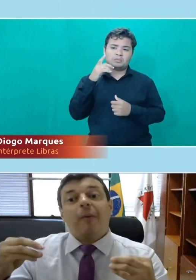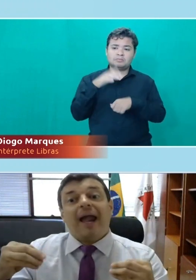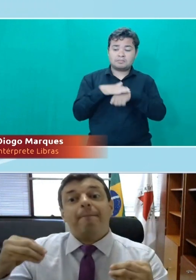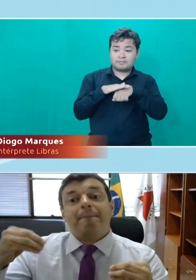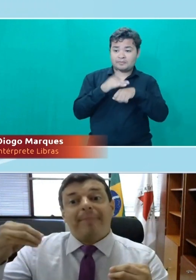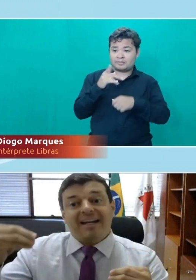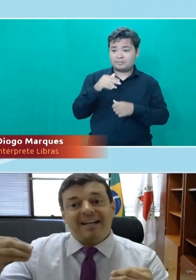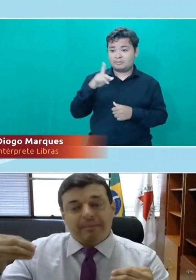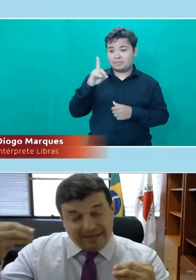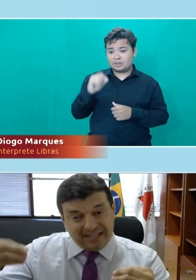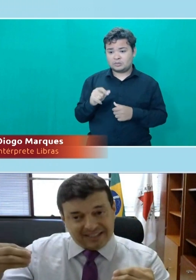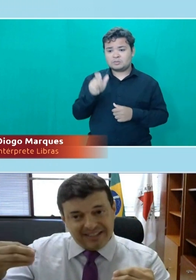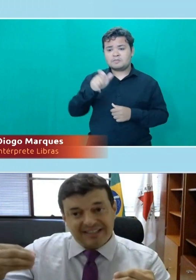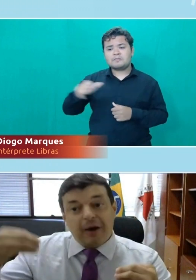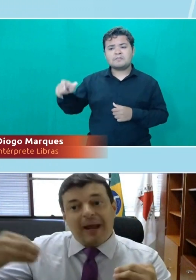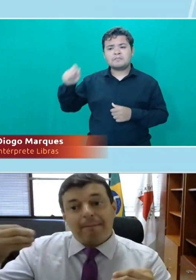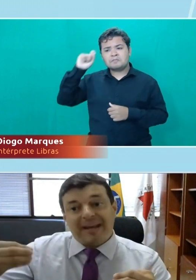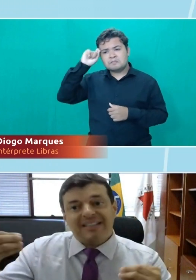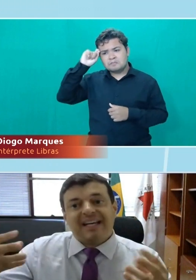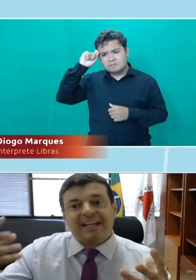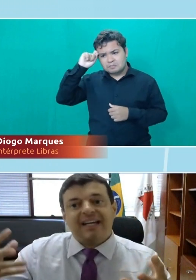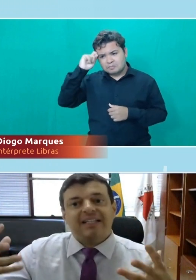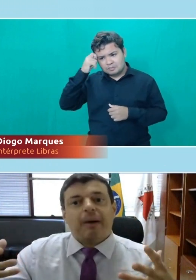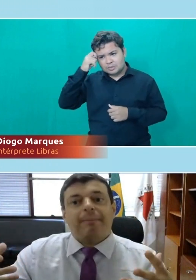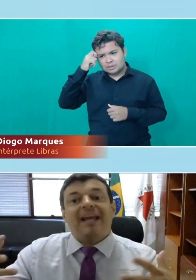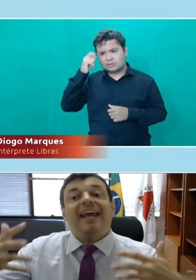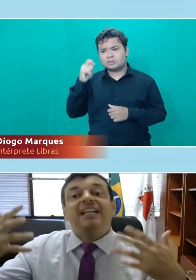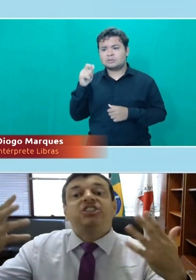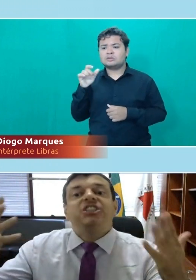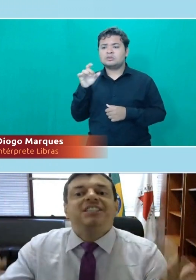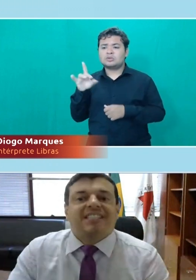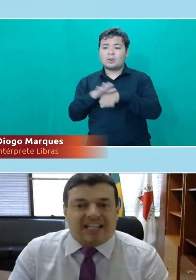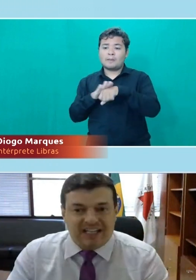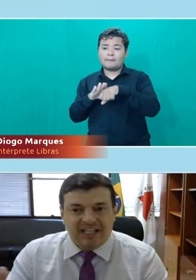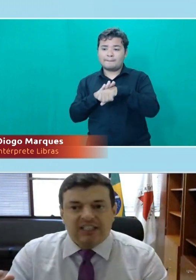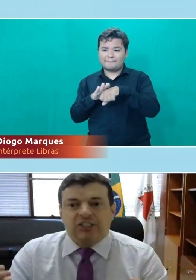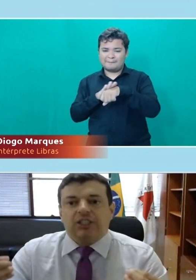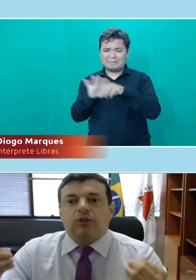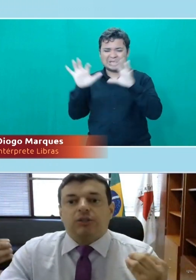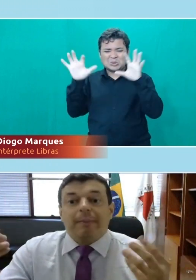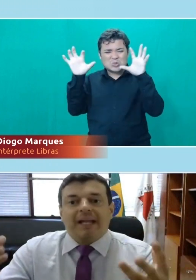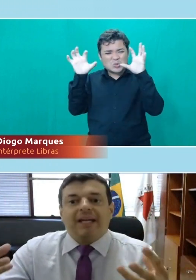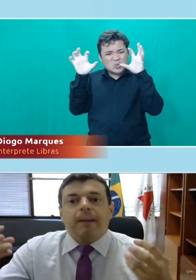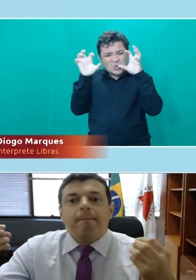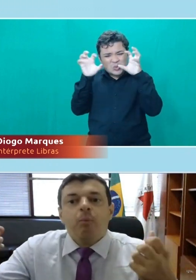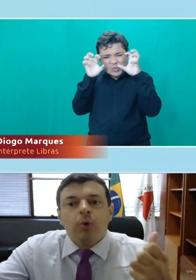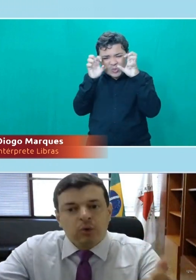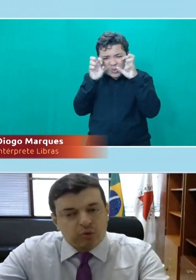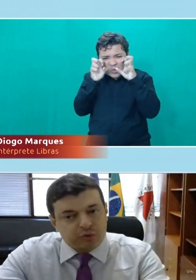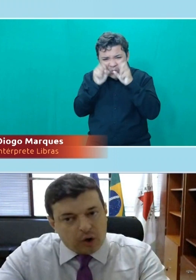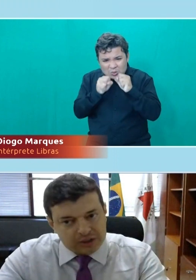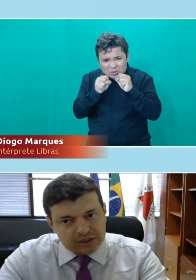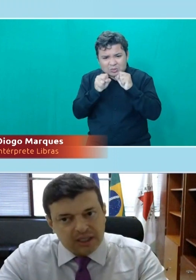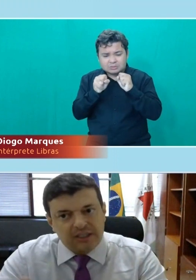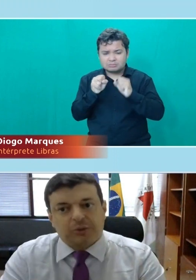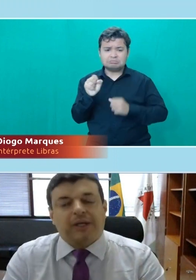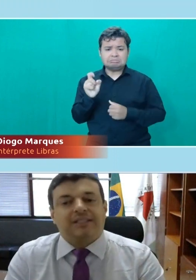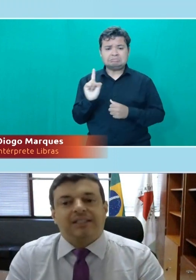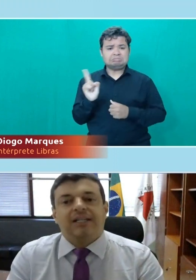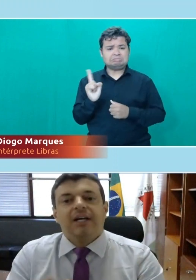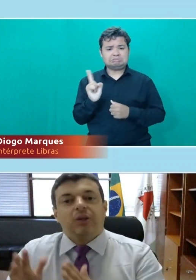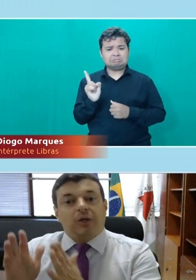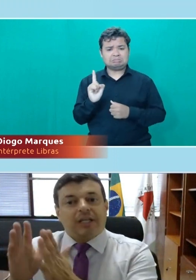negra não é apenas preta, não é apenas aquela que tem uma pele retinta de melanina muito forte,